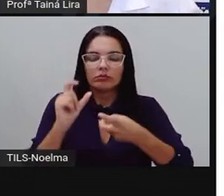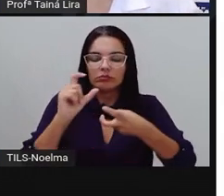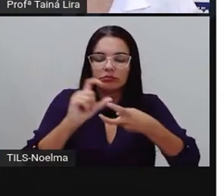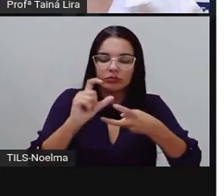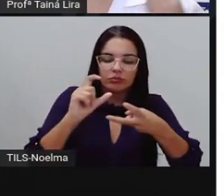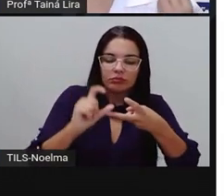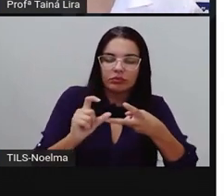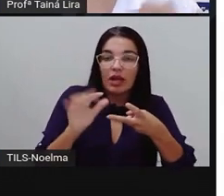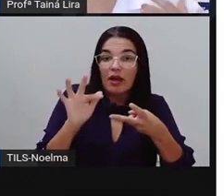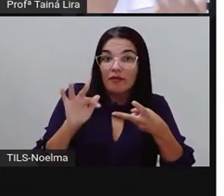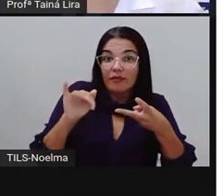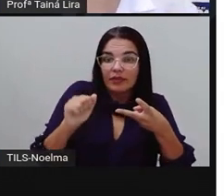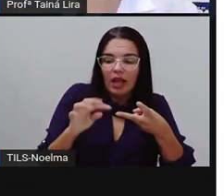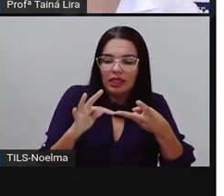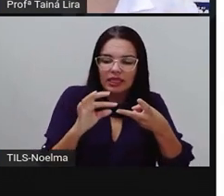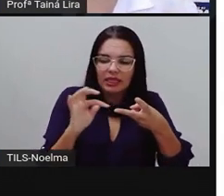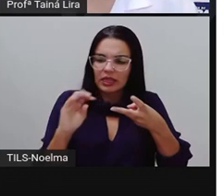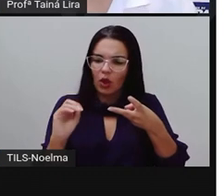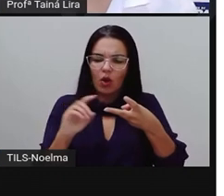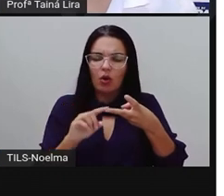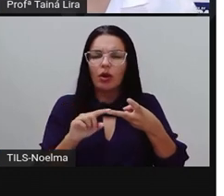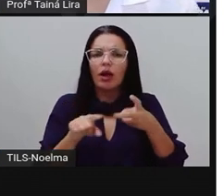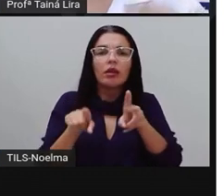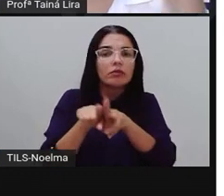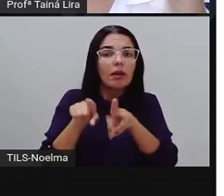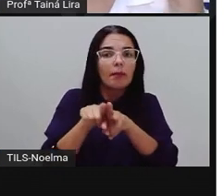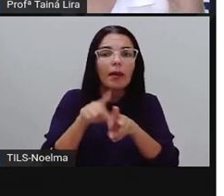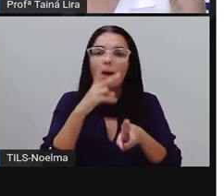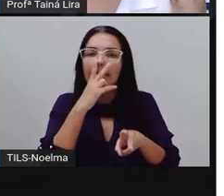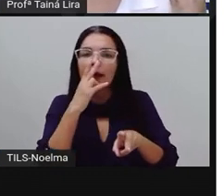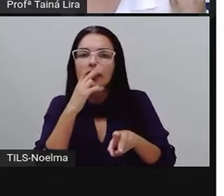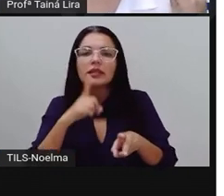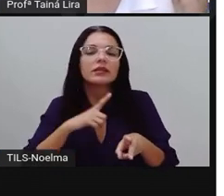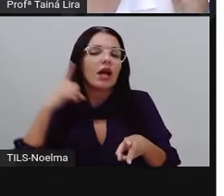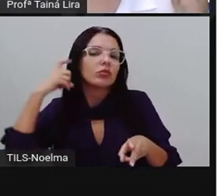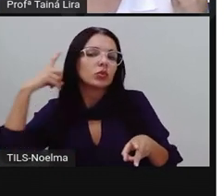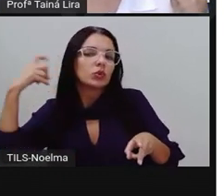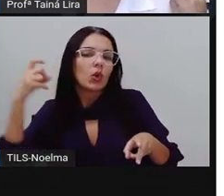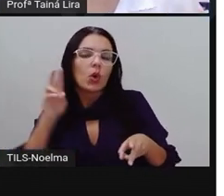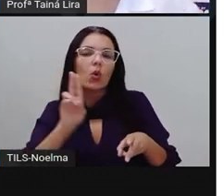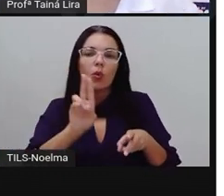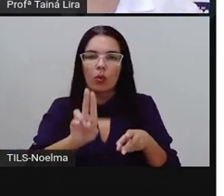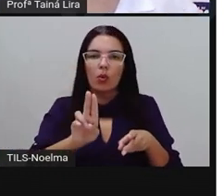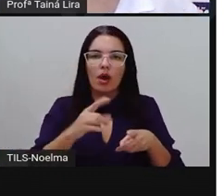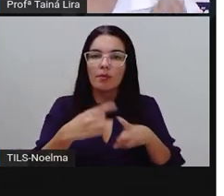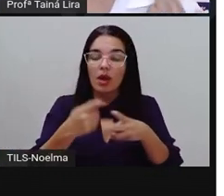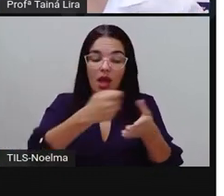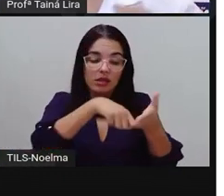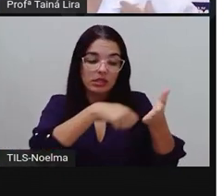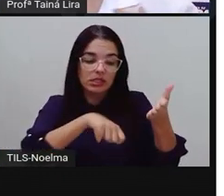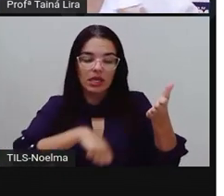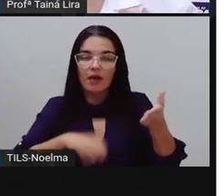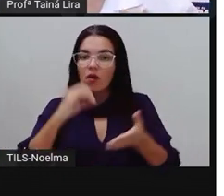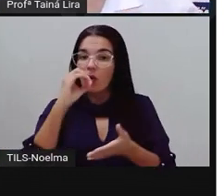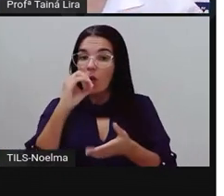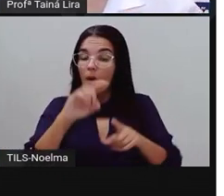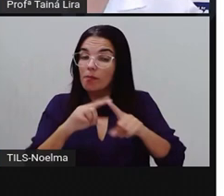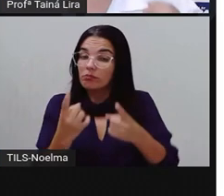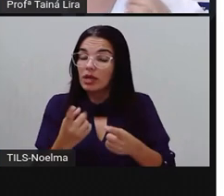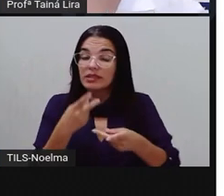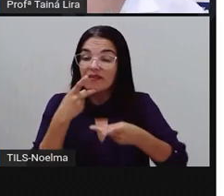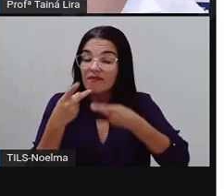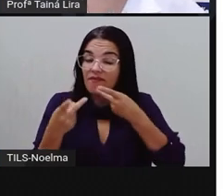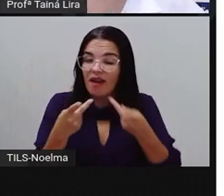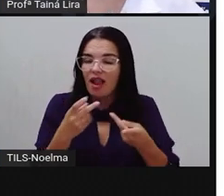final, ela parece ter o som de u, né? Nós escrevemos aí com o, mas a gente não pronuncia